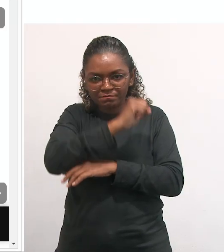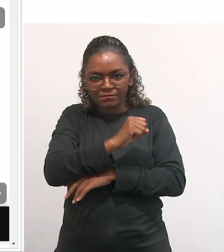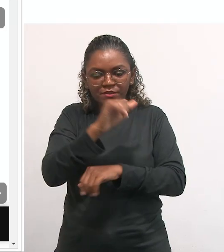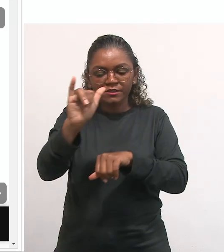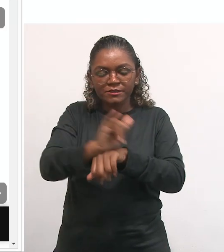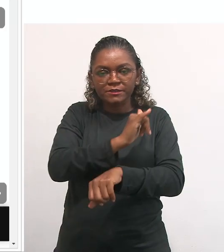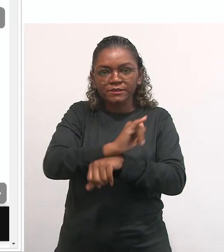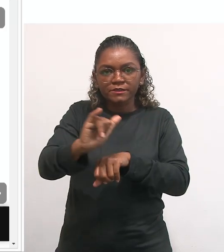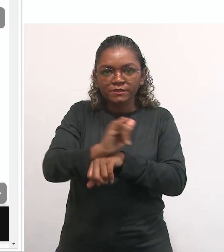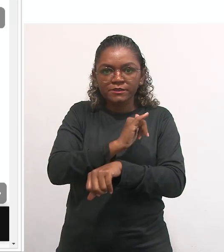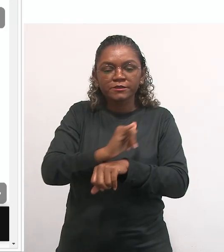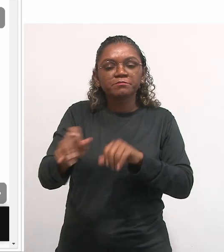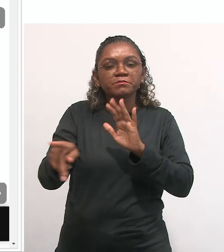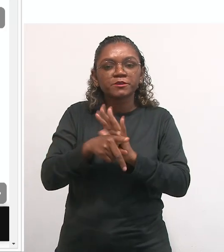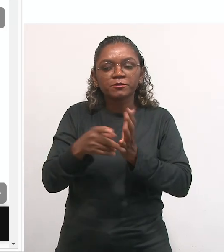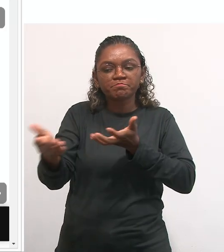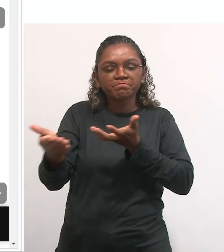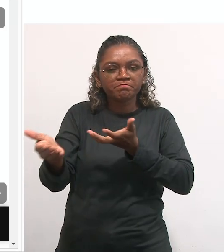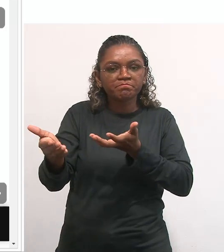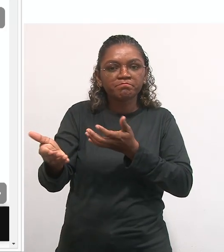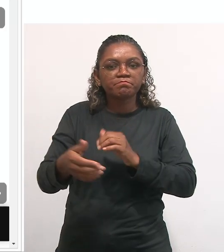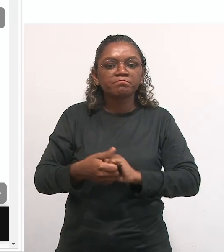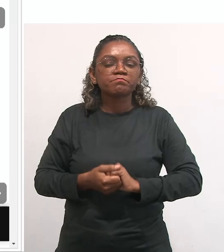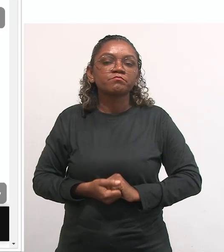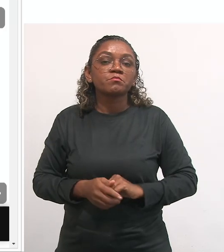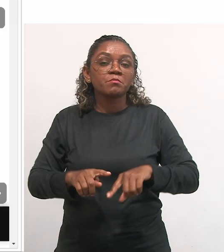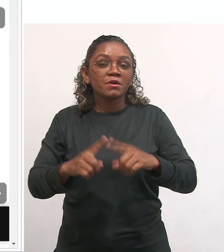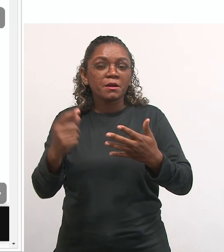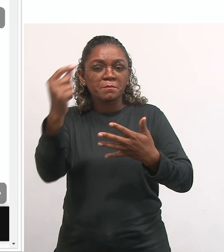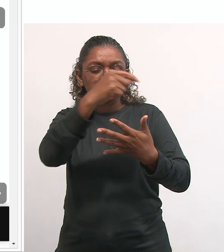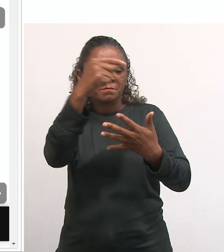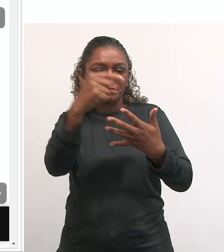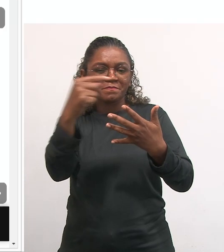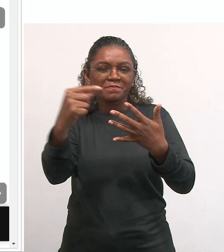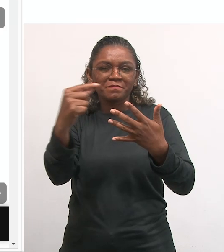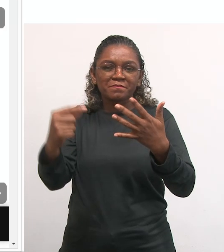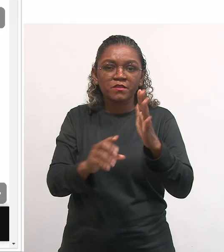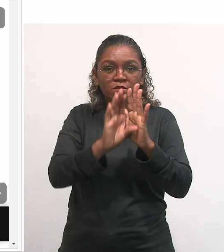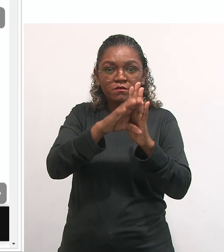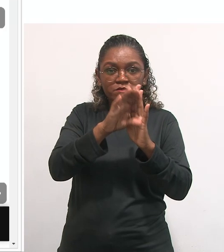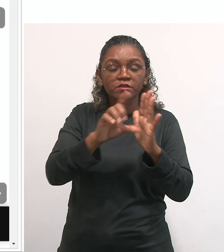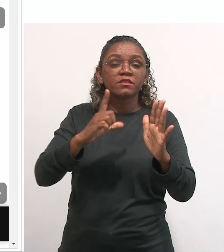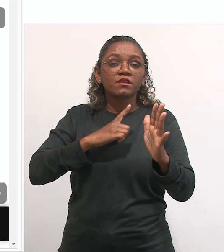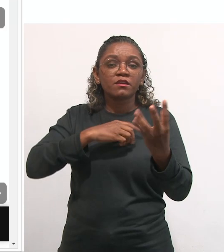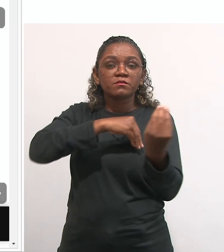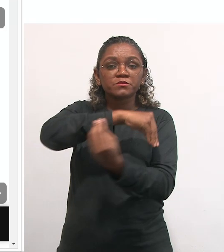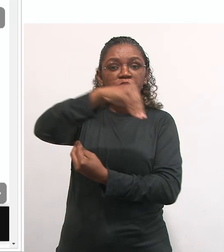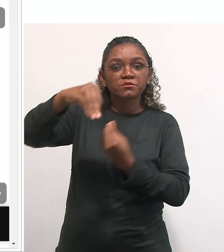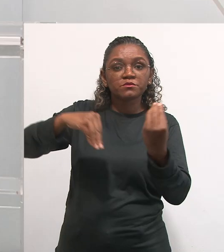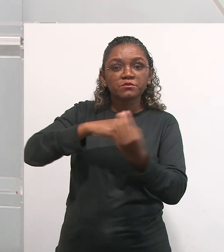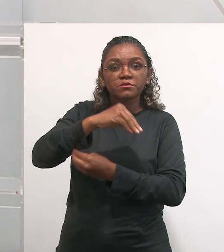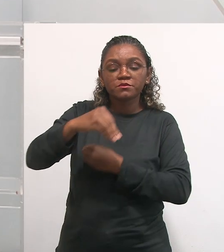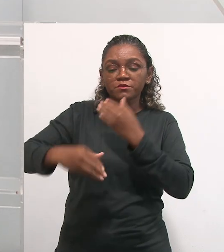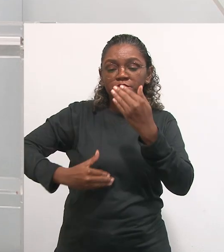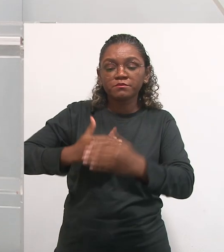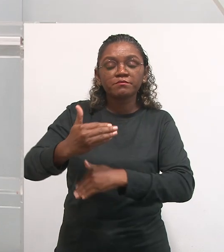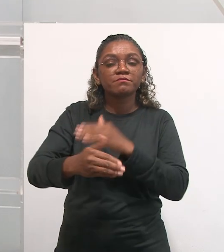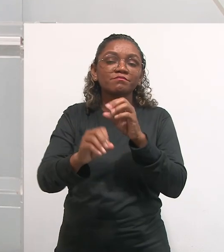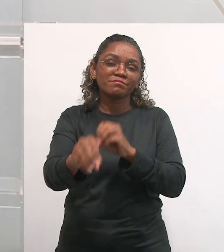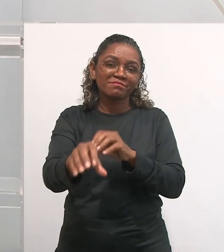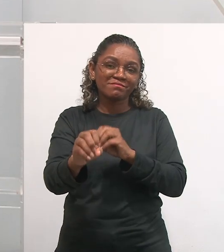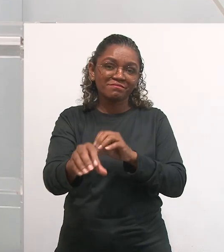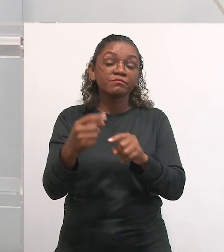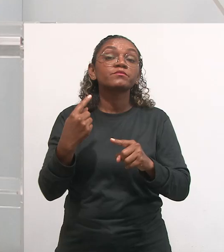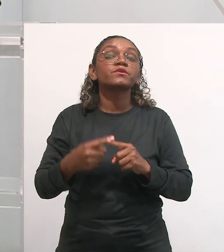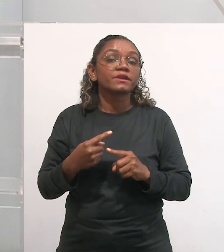avaliação como estratégia de intervenção. Mas, todos esses conceitos aqui, eles se misturam no processo educativo.